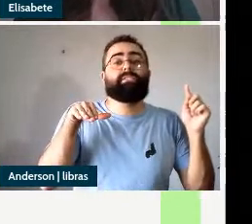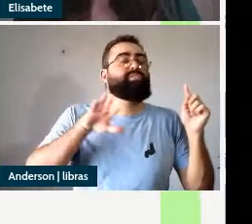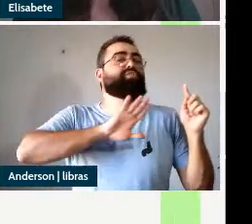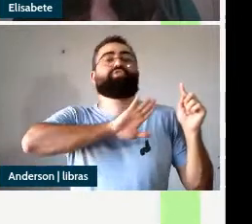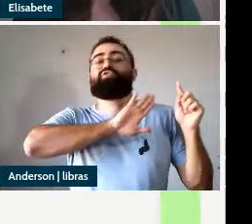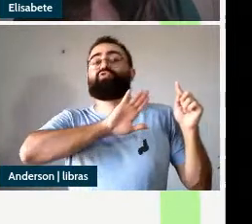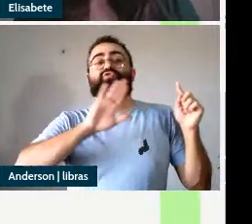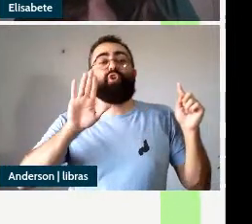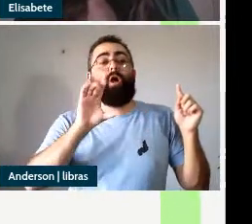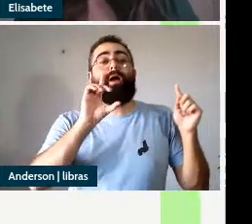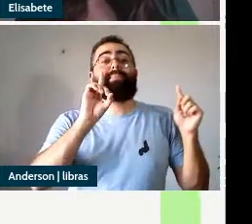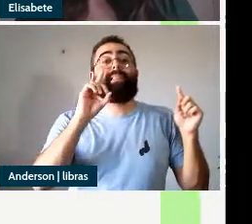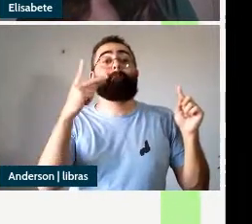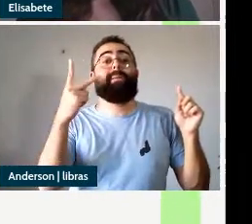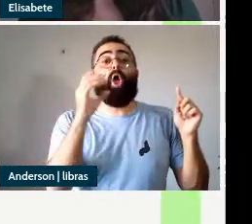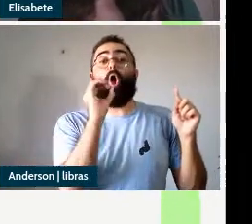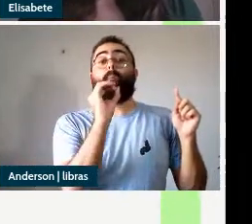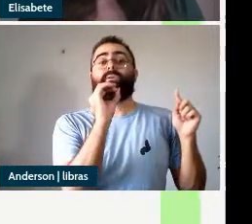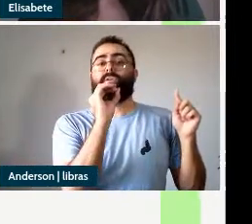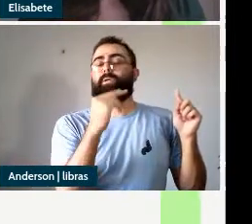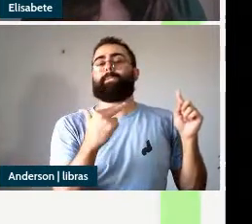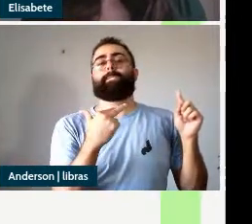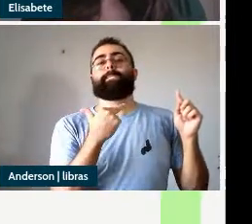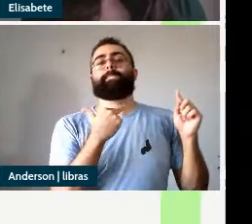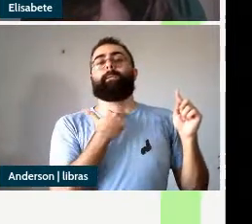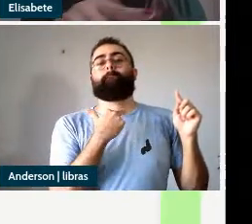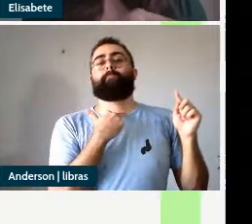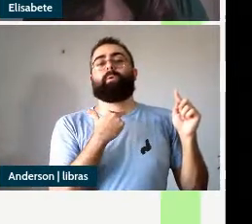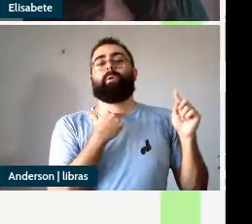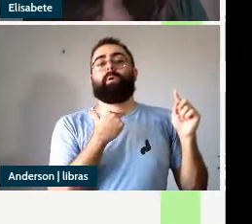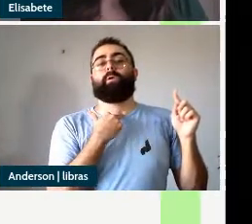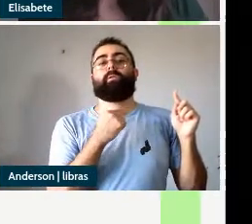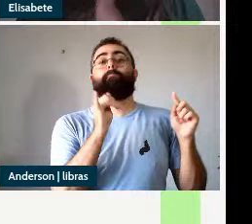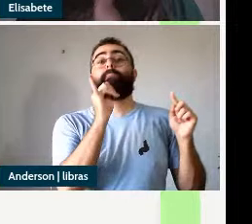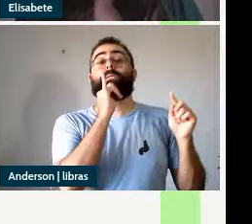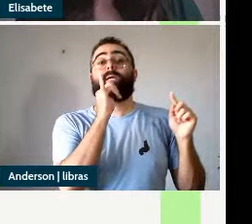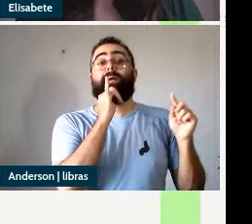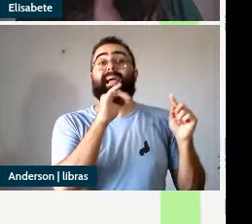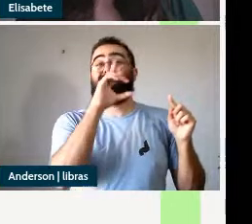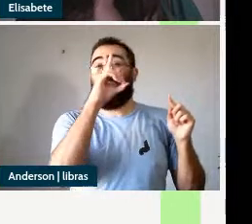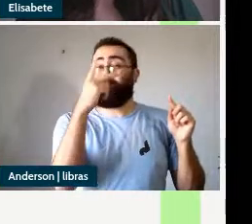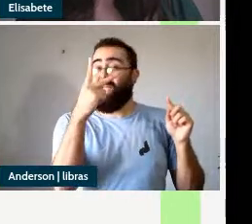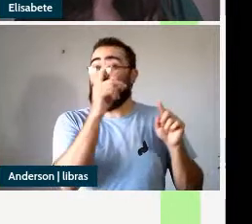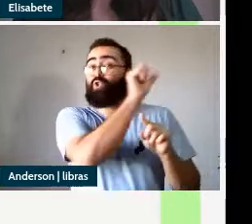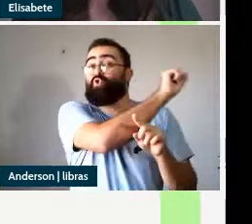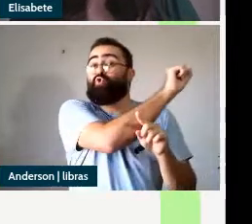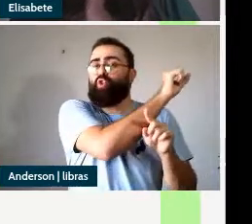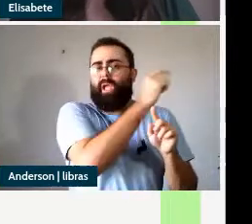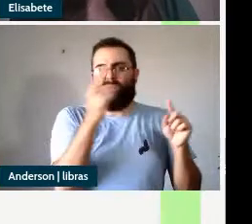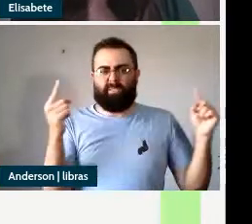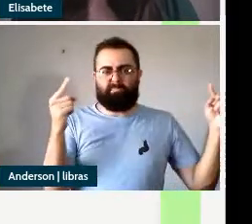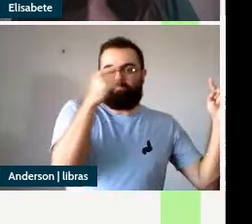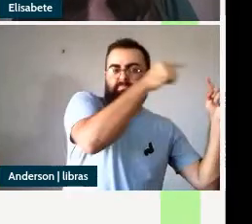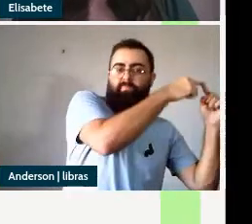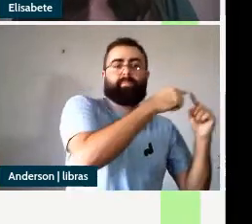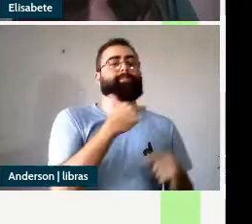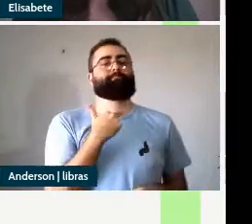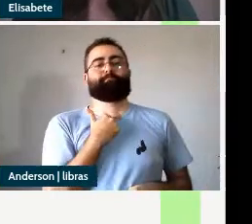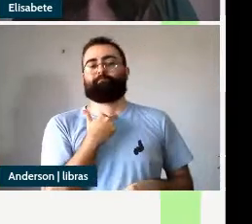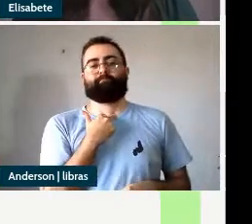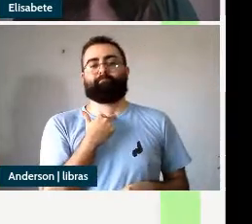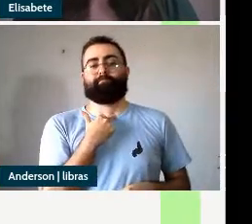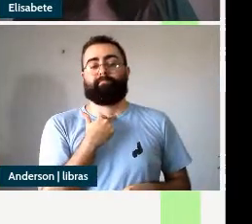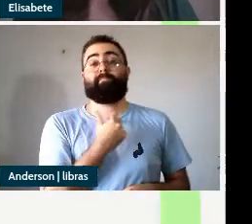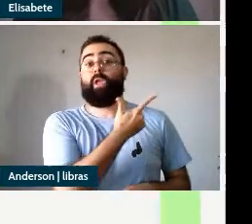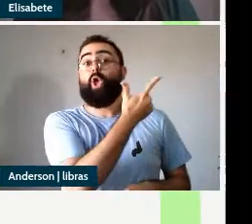DP objeto ele não pode ser correferencial com o DP que funciona como sujeito da oração matriz então a sentença 12b ela é